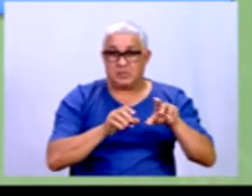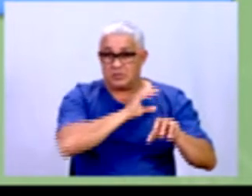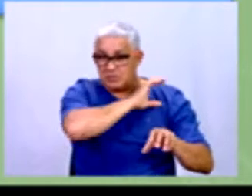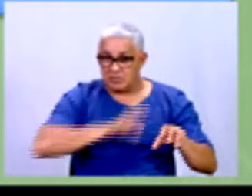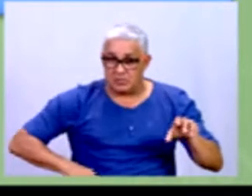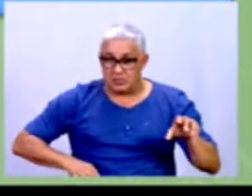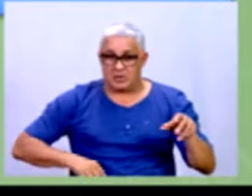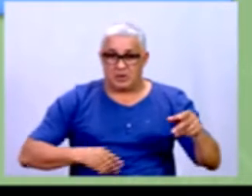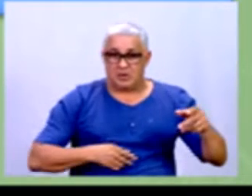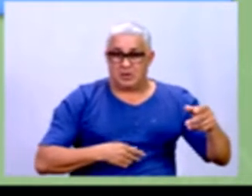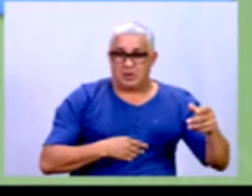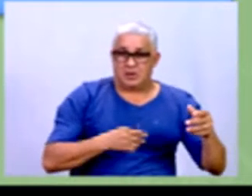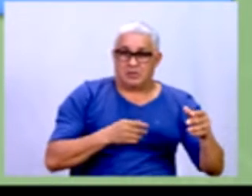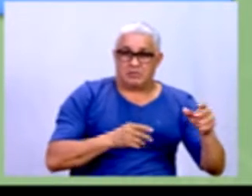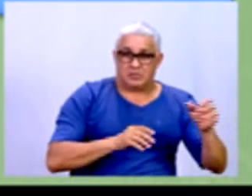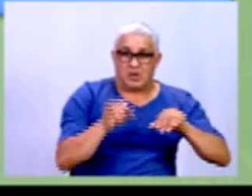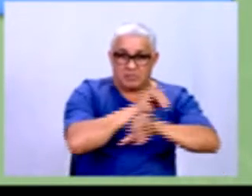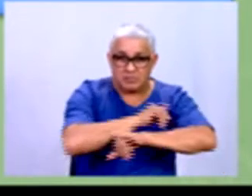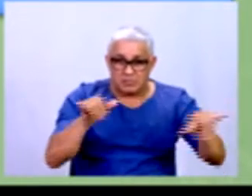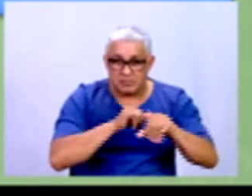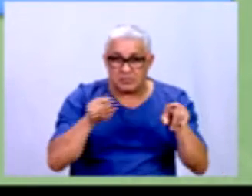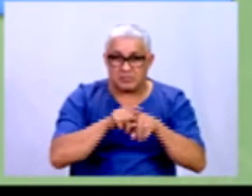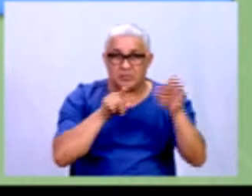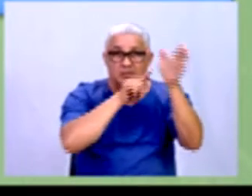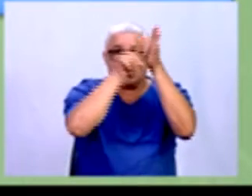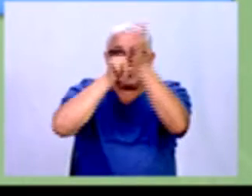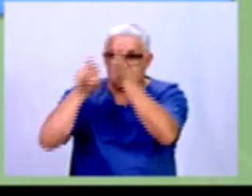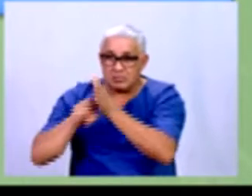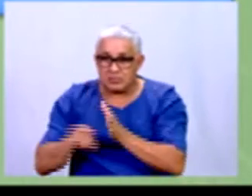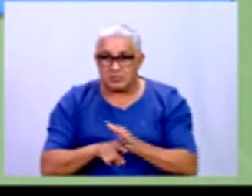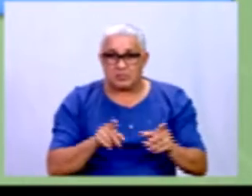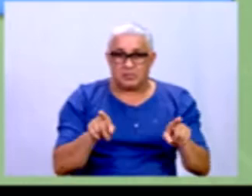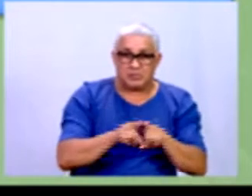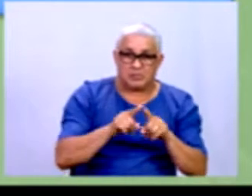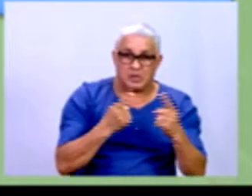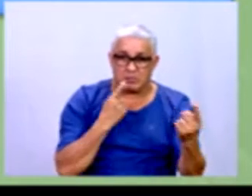de questionários, entrevistas e medições.